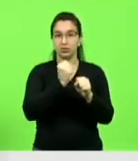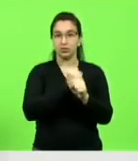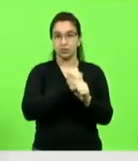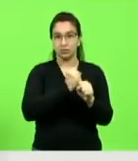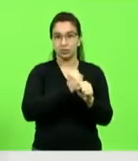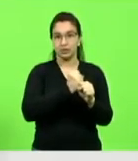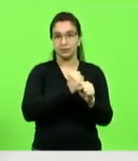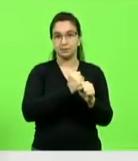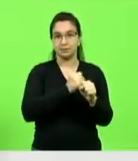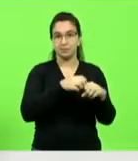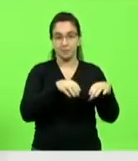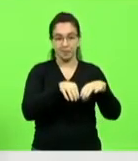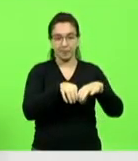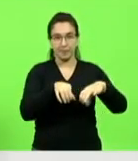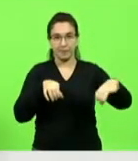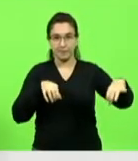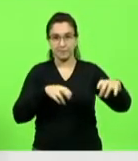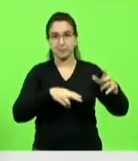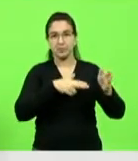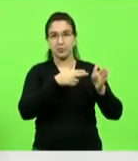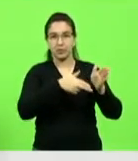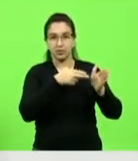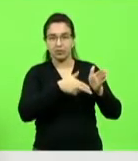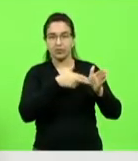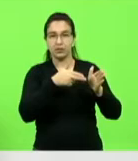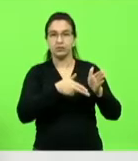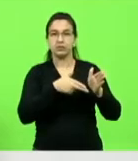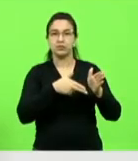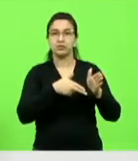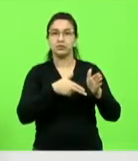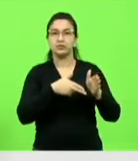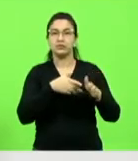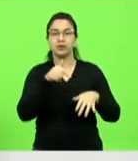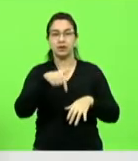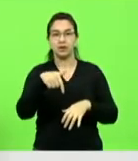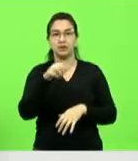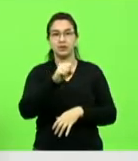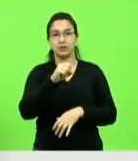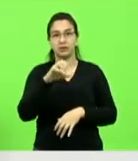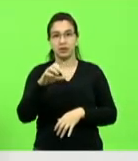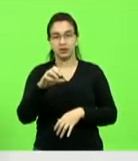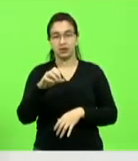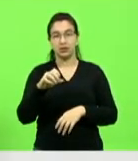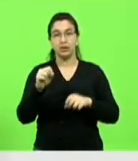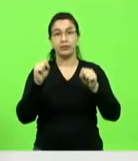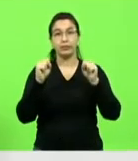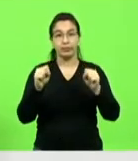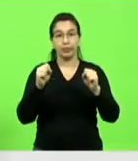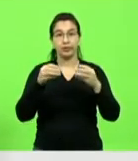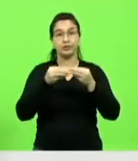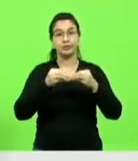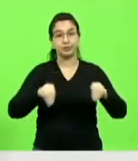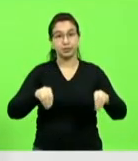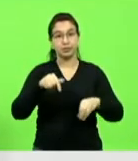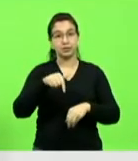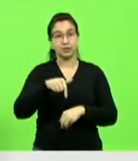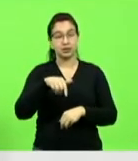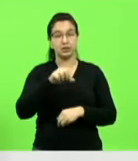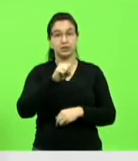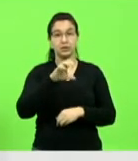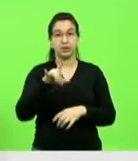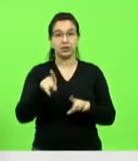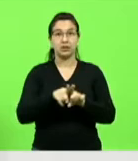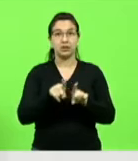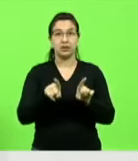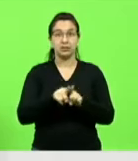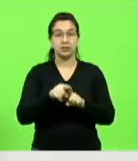para o estado de Santa Catarina. Sob pena de haver prejuízo para Santa Catarina e para